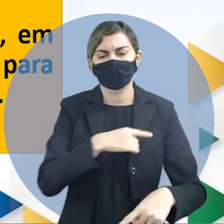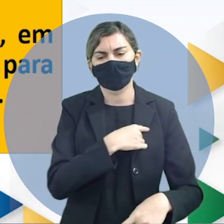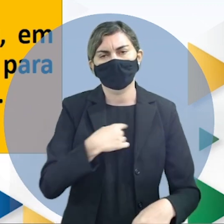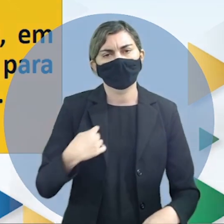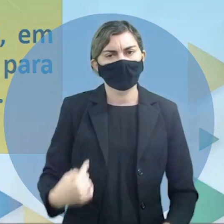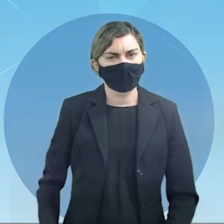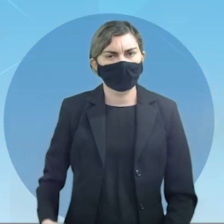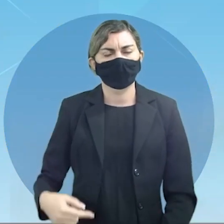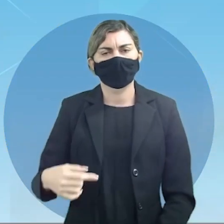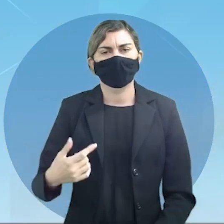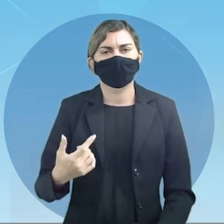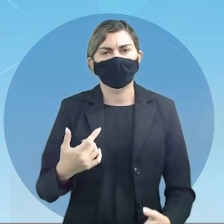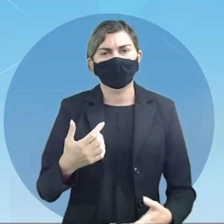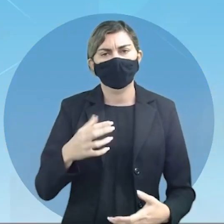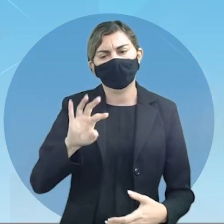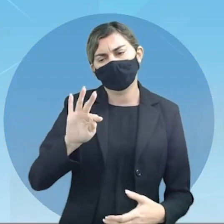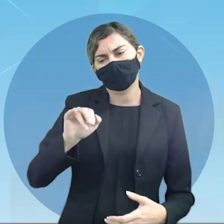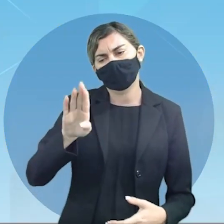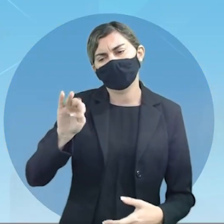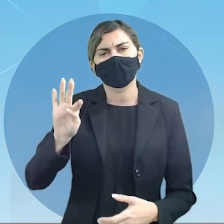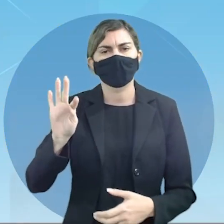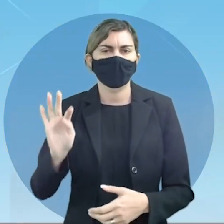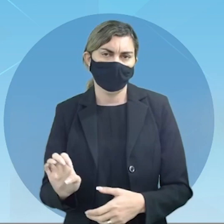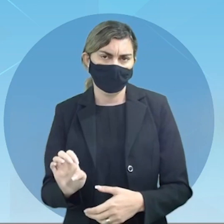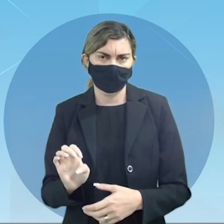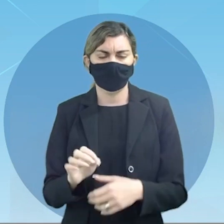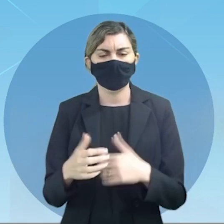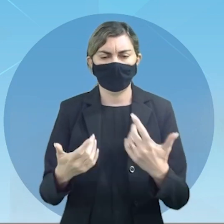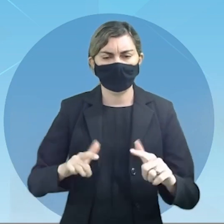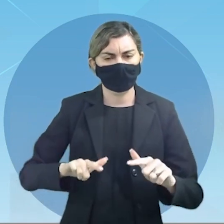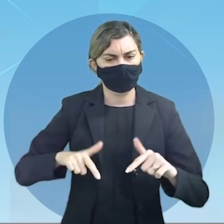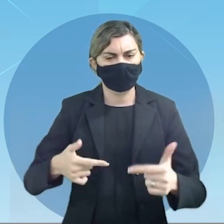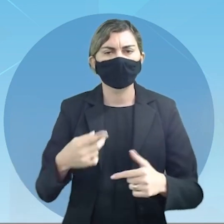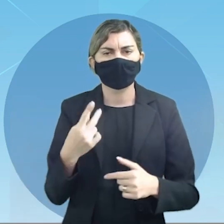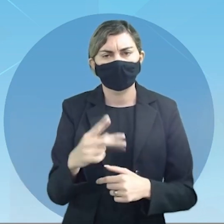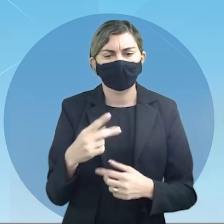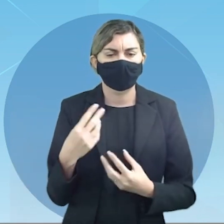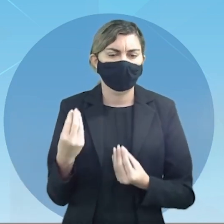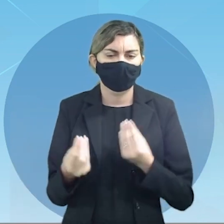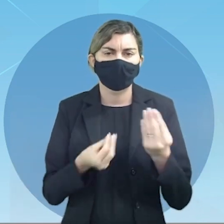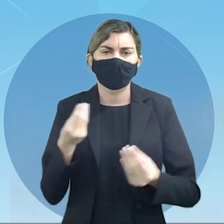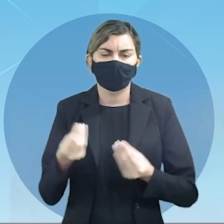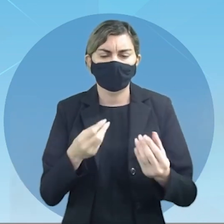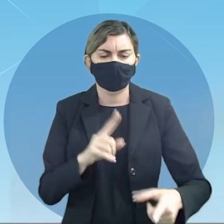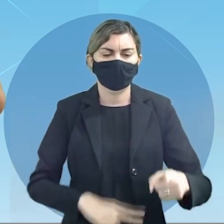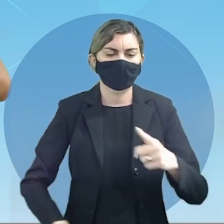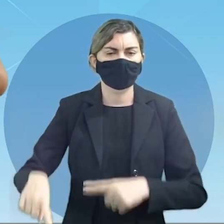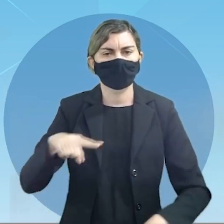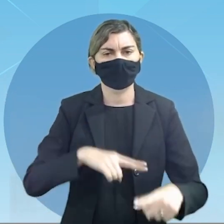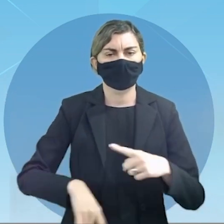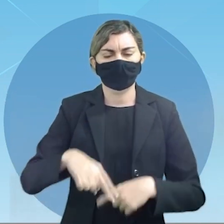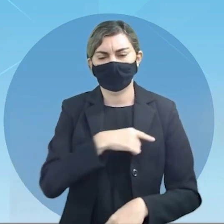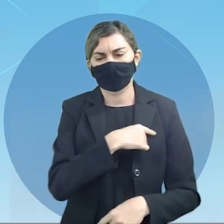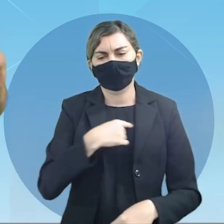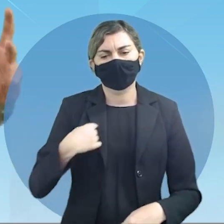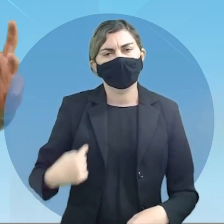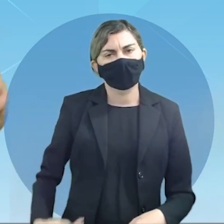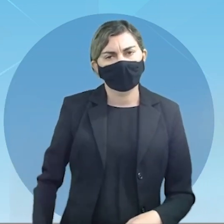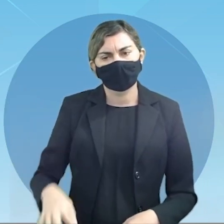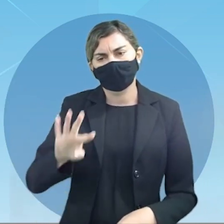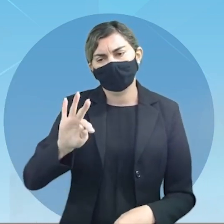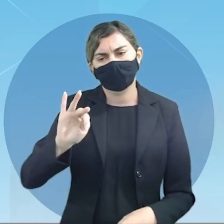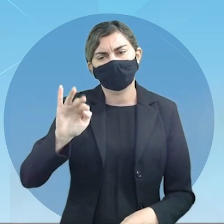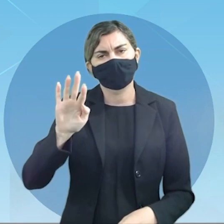no Tibete vejam só vamos conhecer as ações dele contra a dominação da China ao